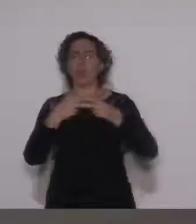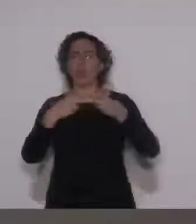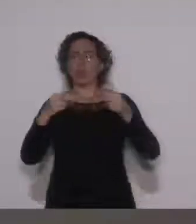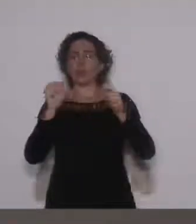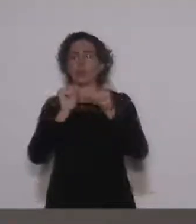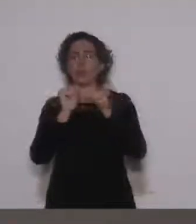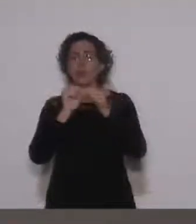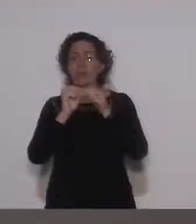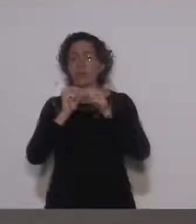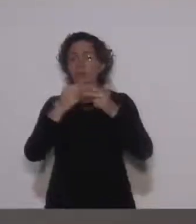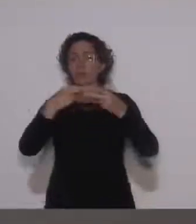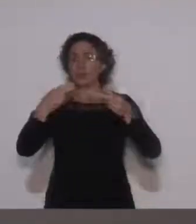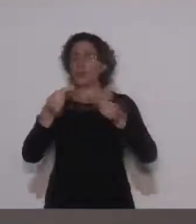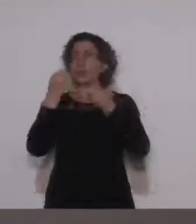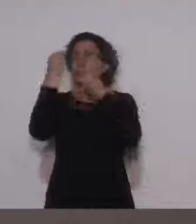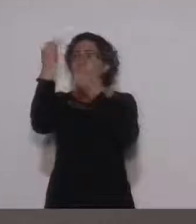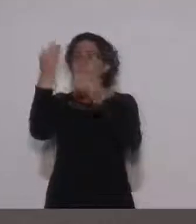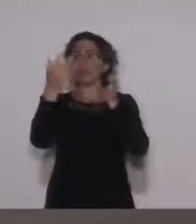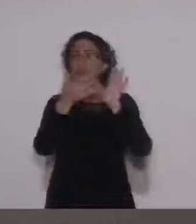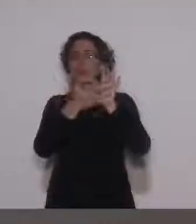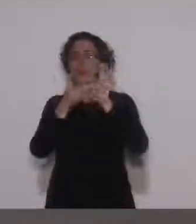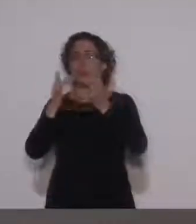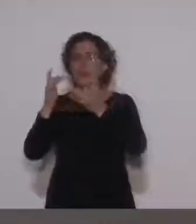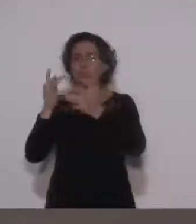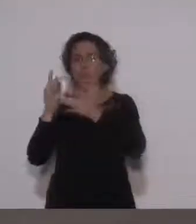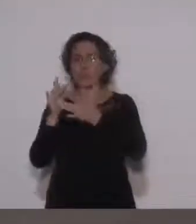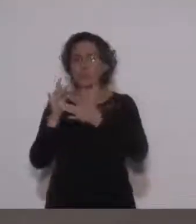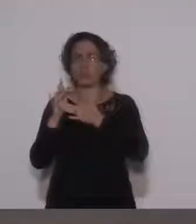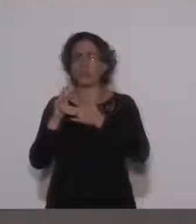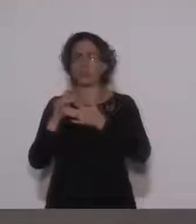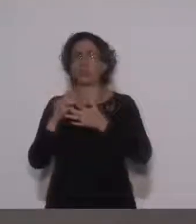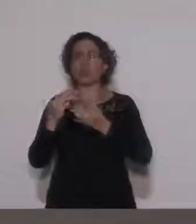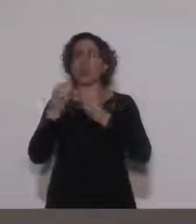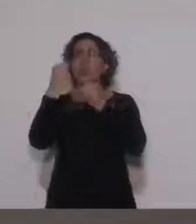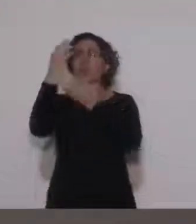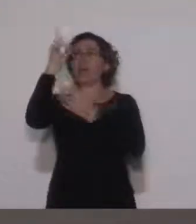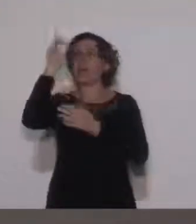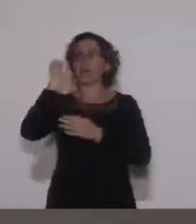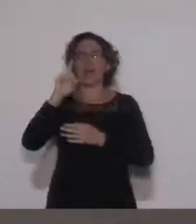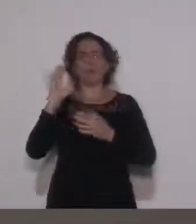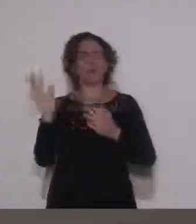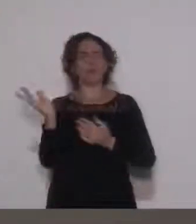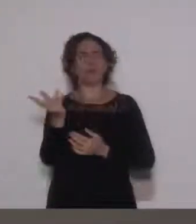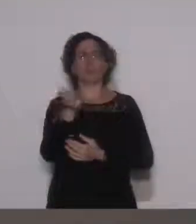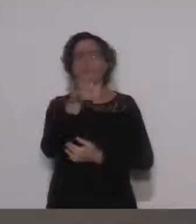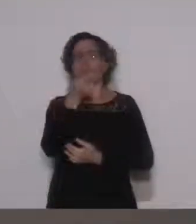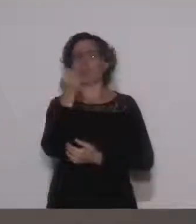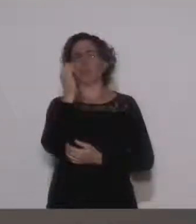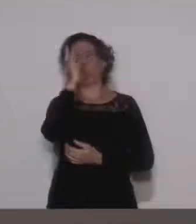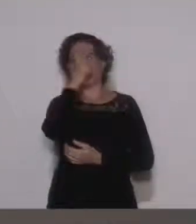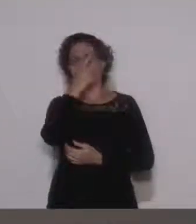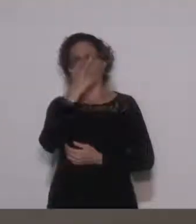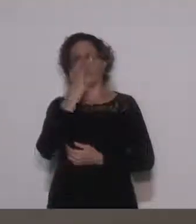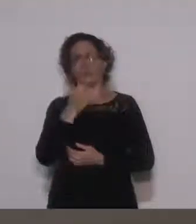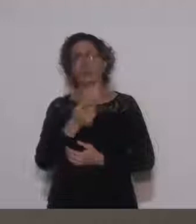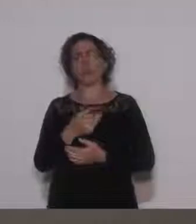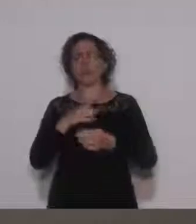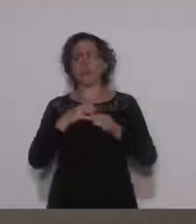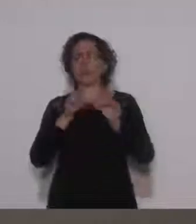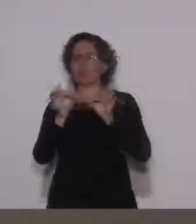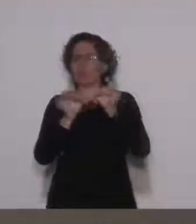para Jesus, né Geraldinho? Tudo aquilo que nós fazemos para Jesus, para o nosso Deus, é lindo. E com certeza ali a